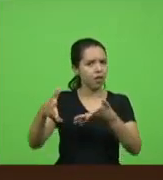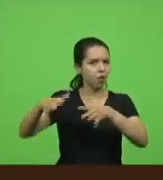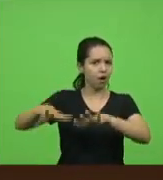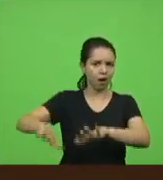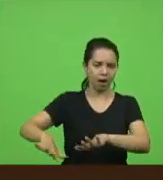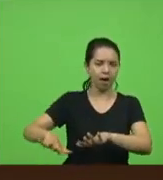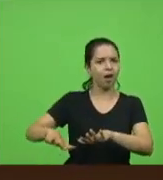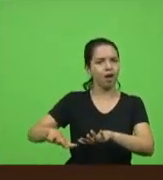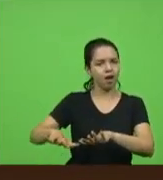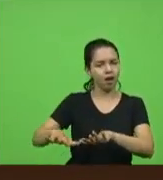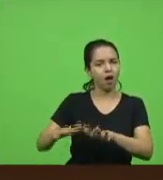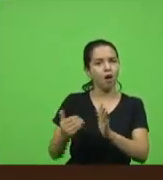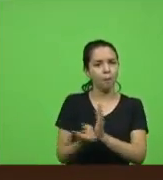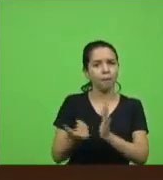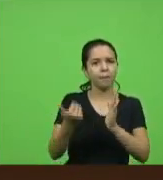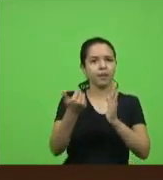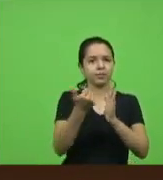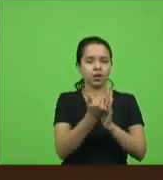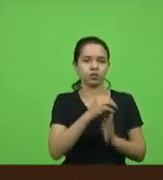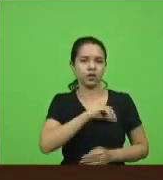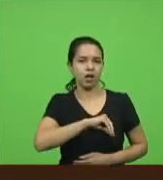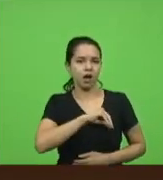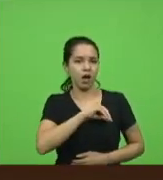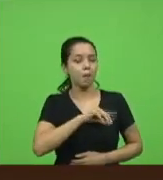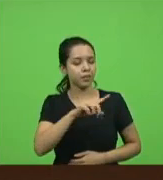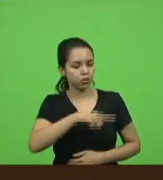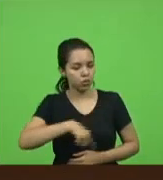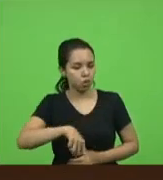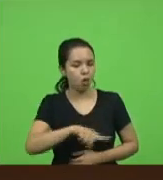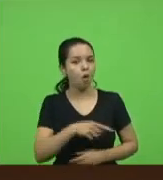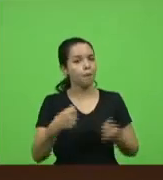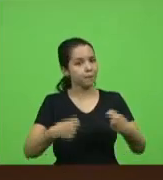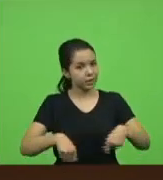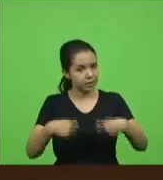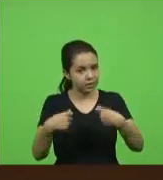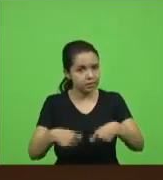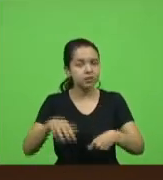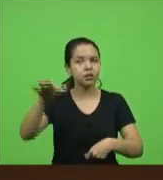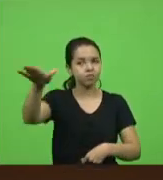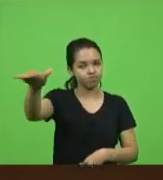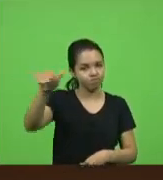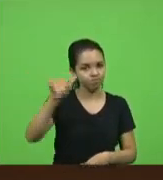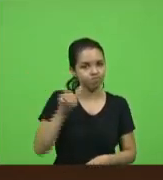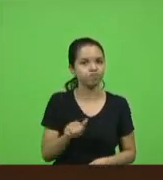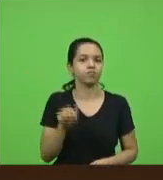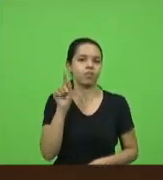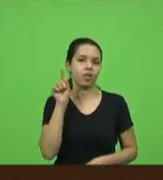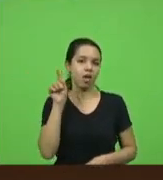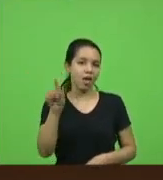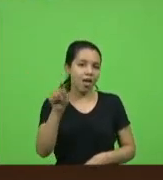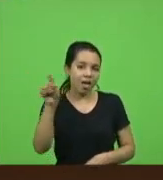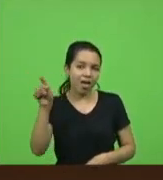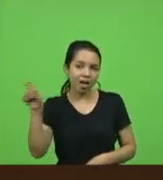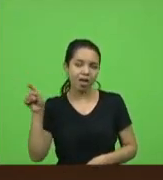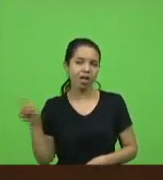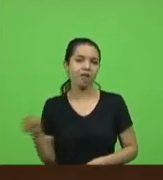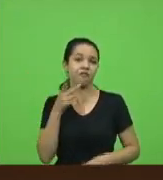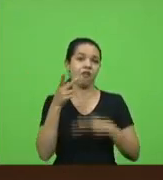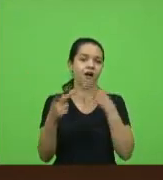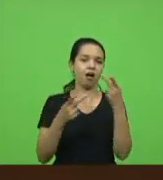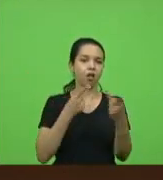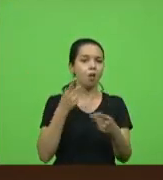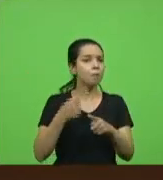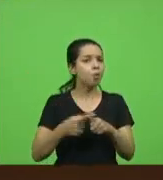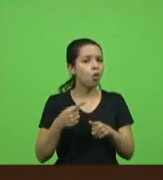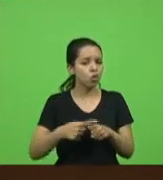mas eu preciso trazer para cá e nós penso que nós devemos trazer para cá esses que falam porque nunca